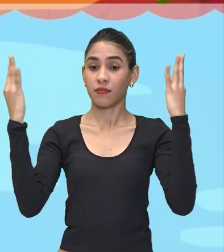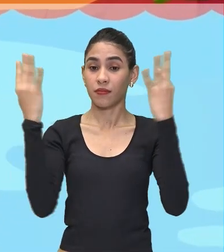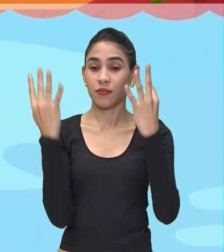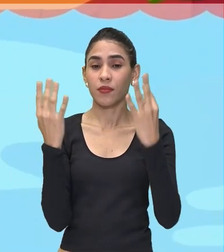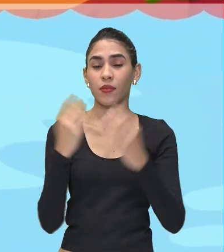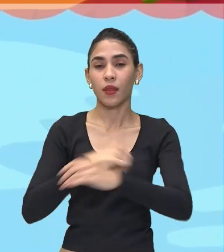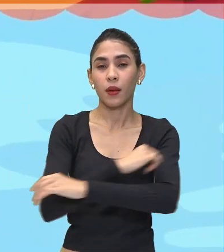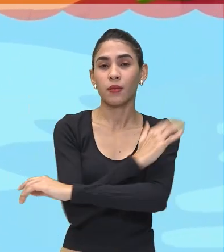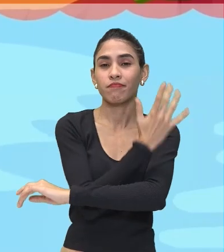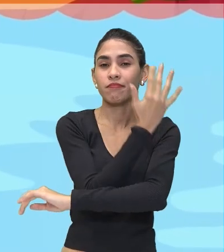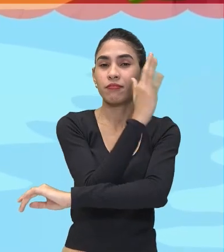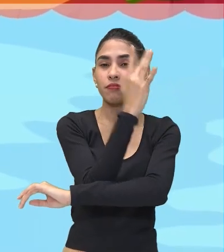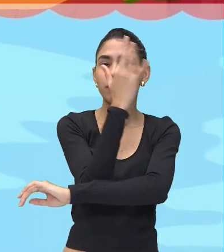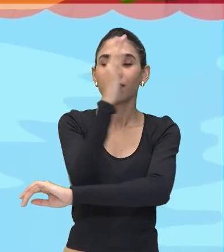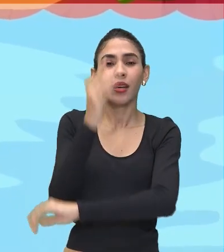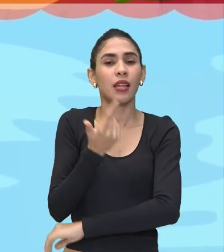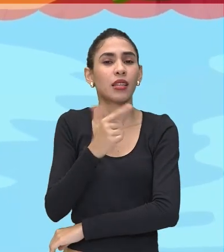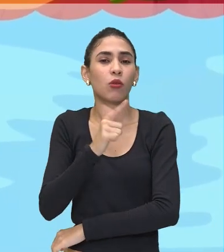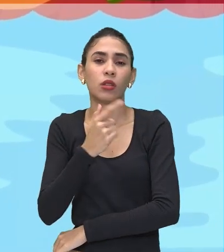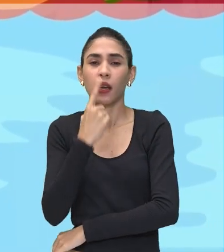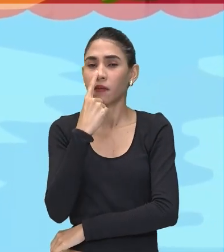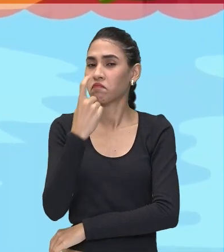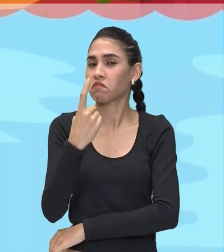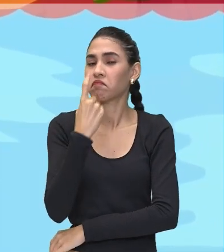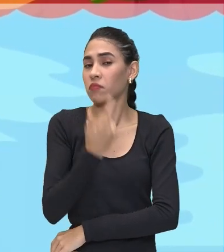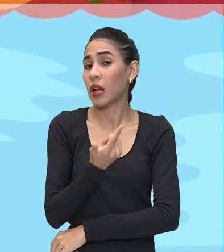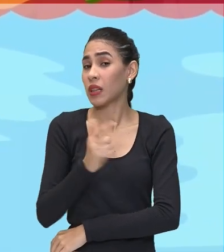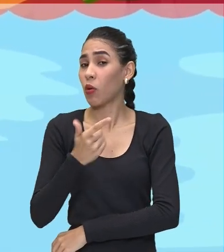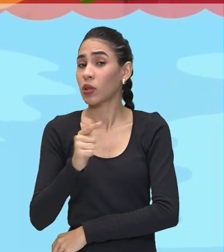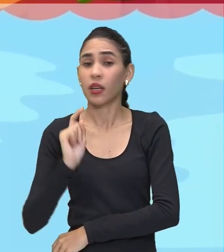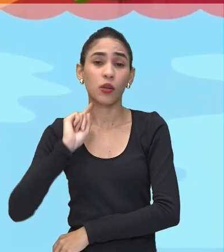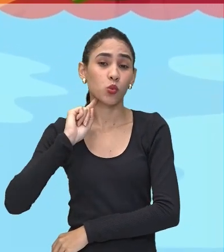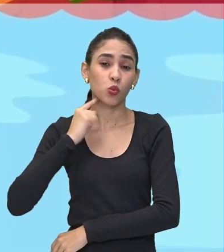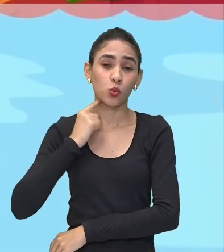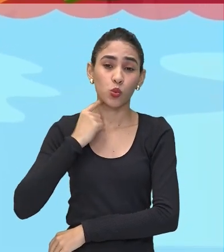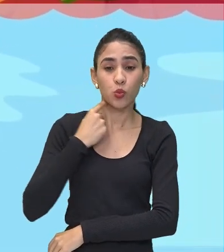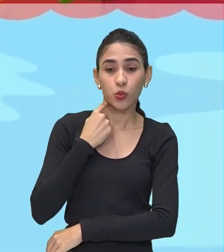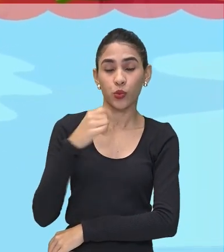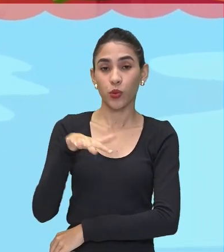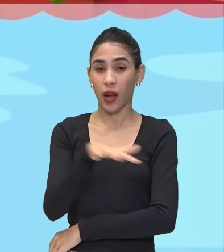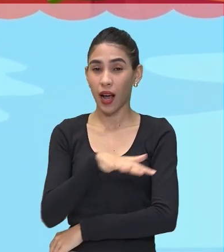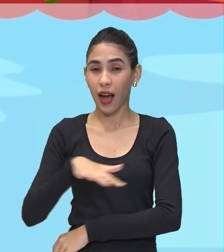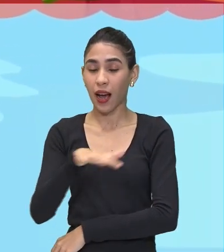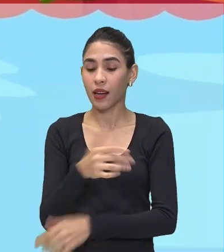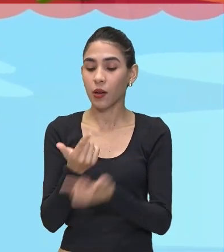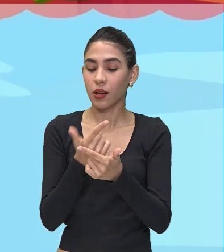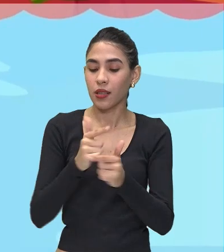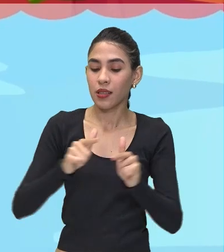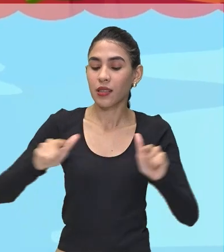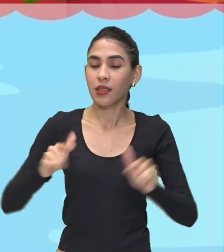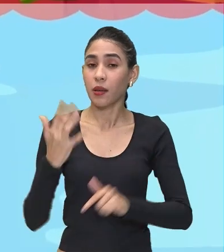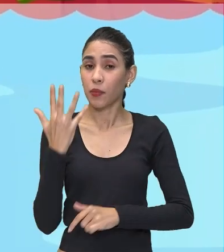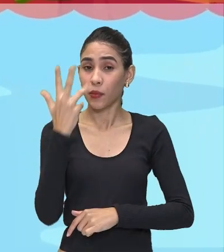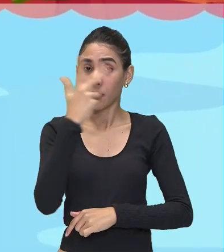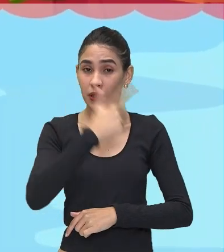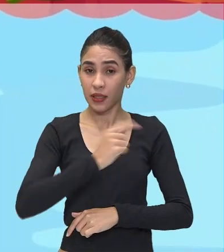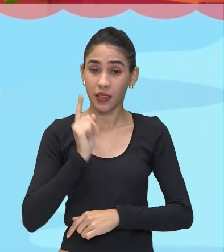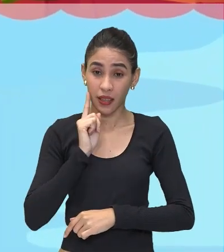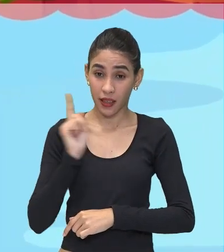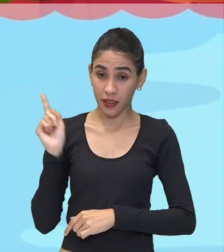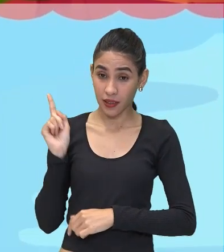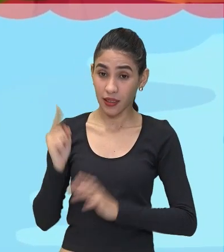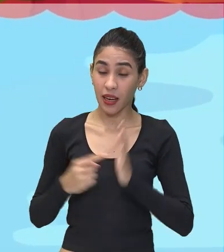Poluída Não está contaminada A gente consegue Observar que as áreas Que não são poluídas E não são contaminadas Elas